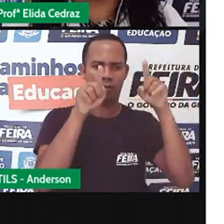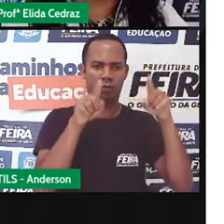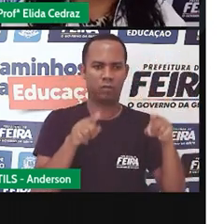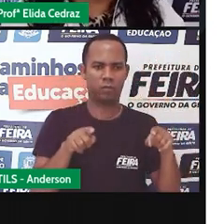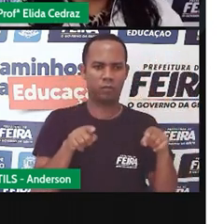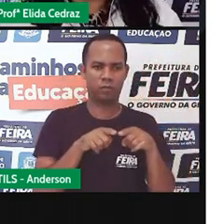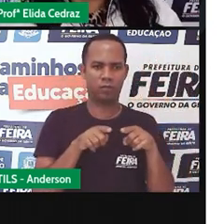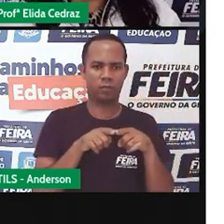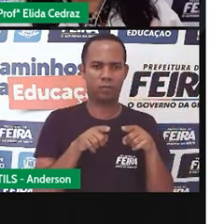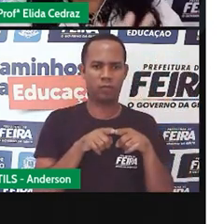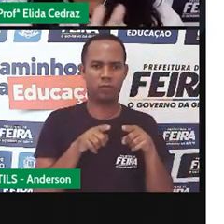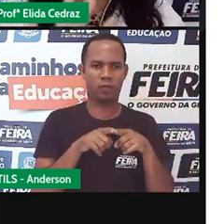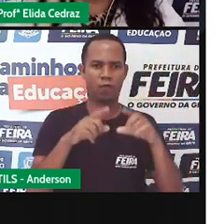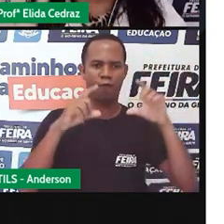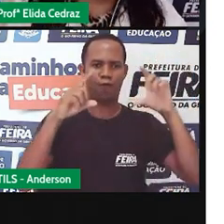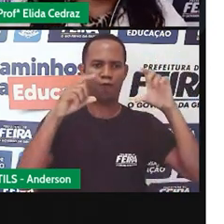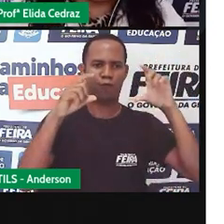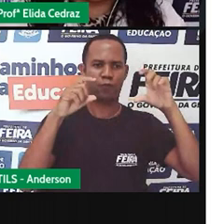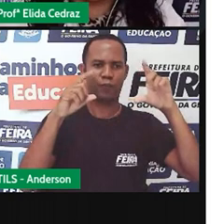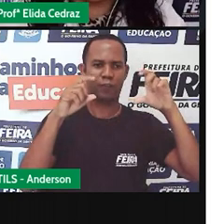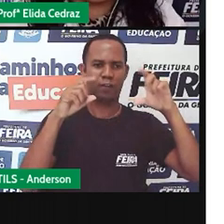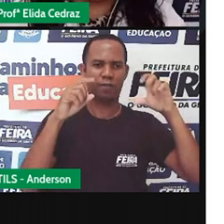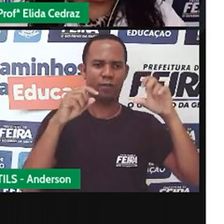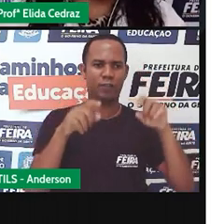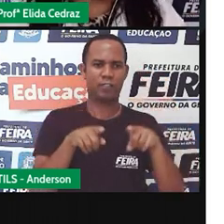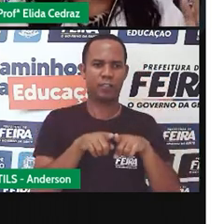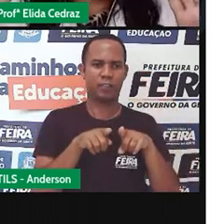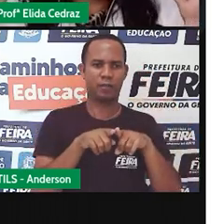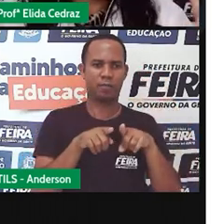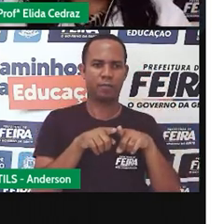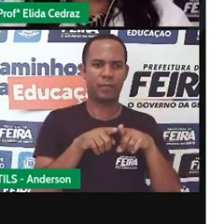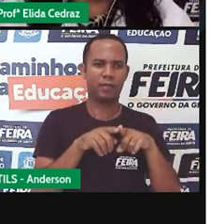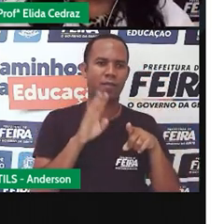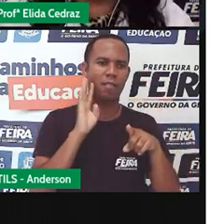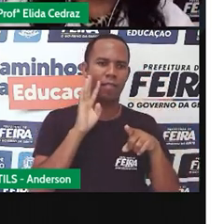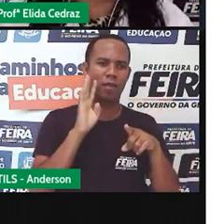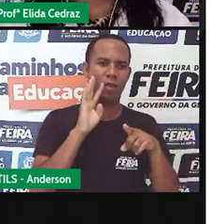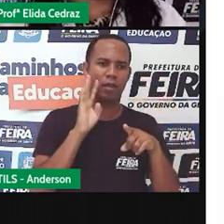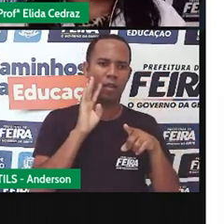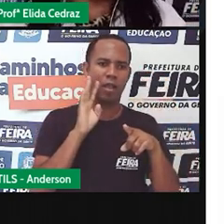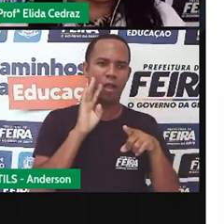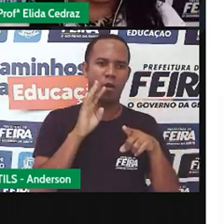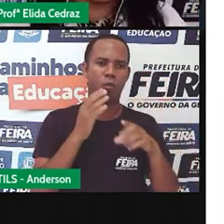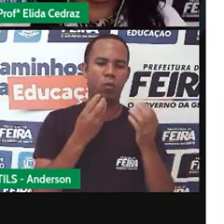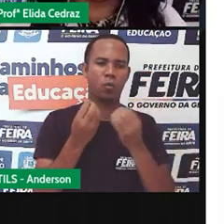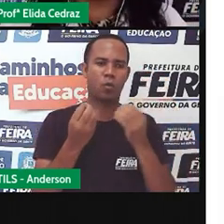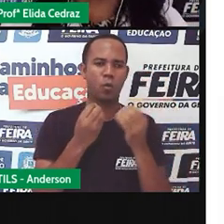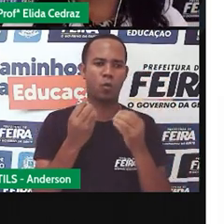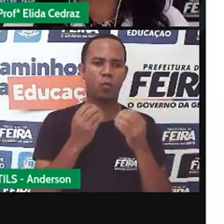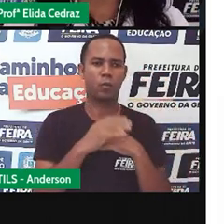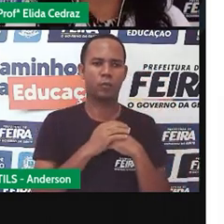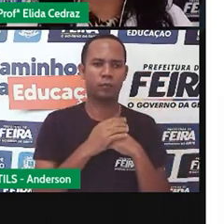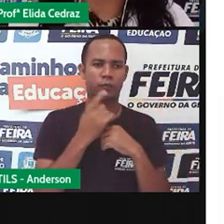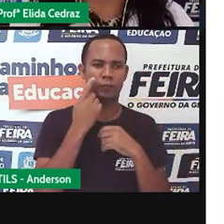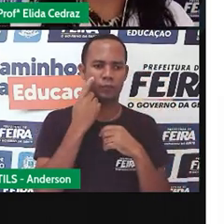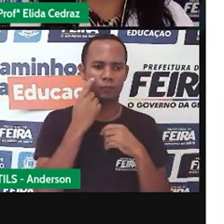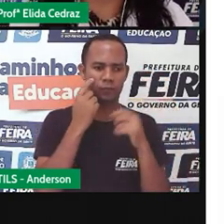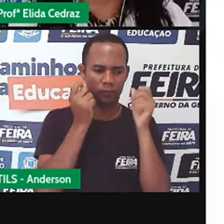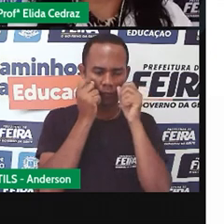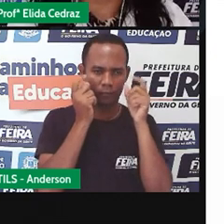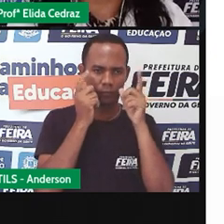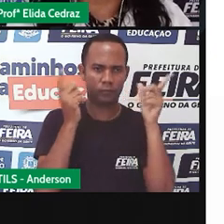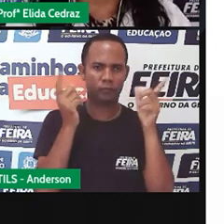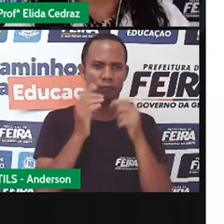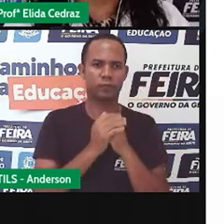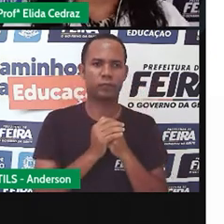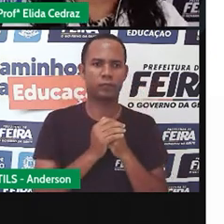chamada, a fotografia ou a imagem gráfica bem grande e nítida para chamar a nossa atenção. Temos